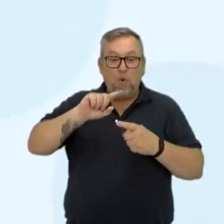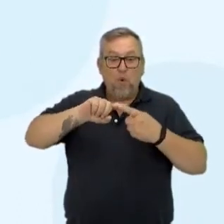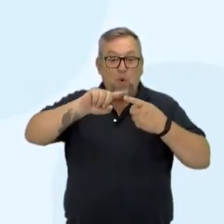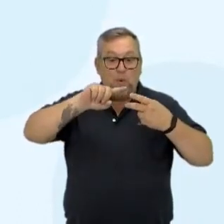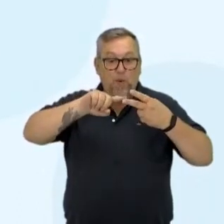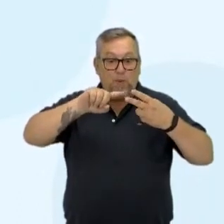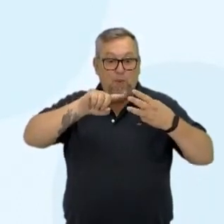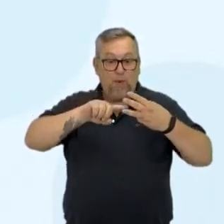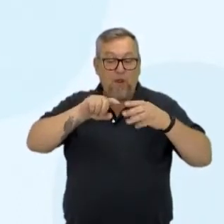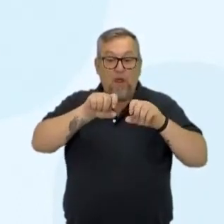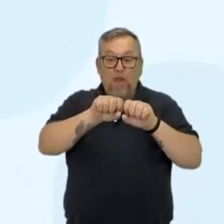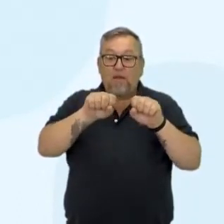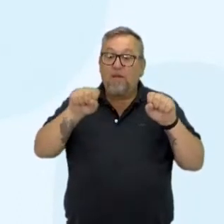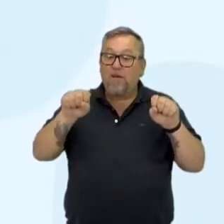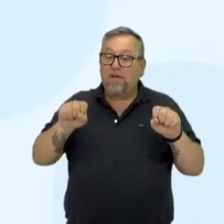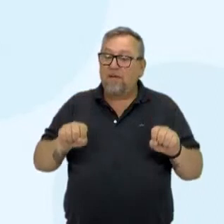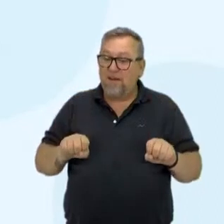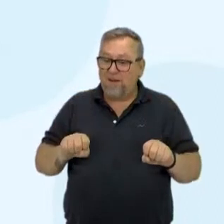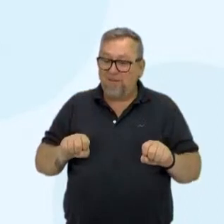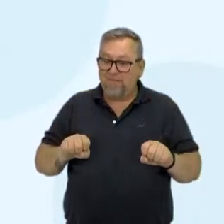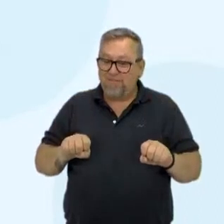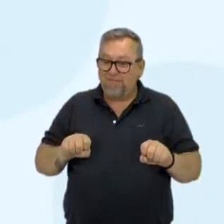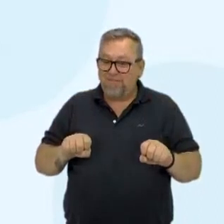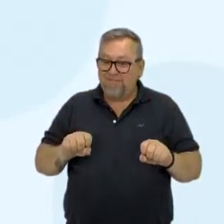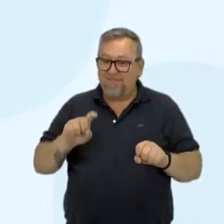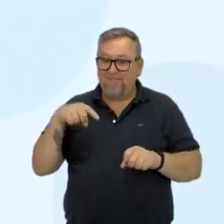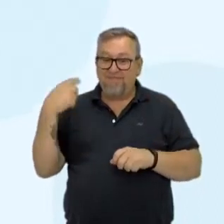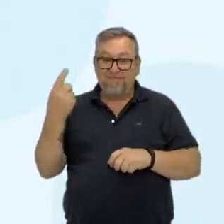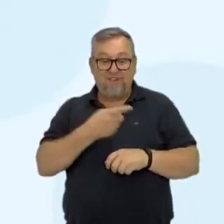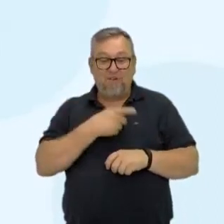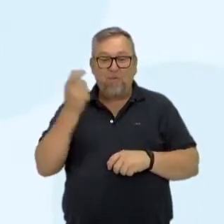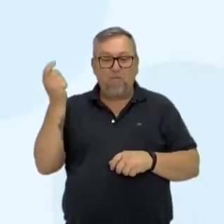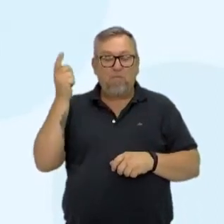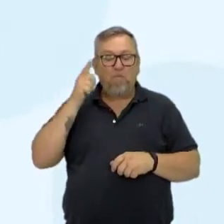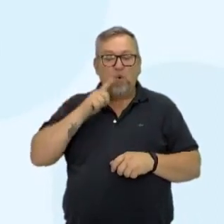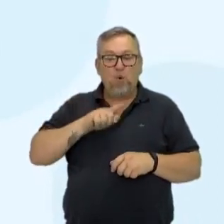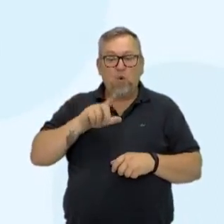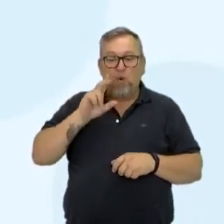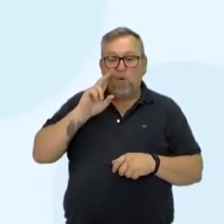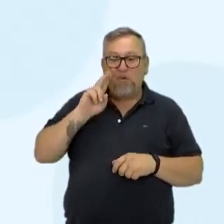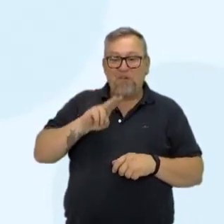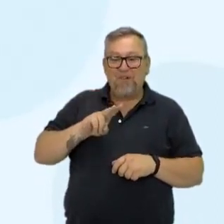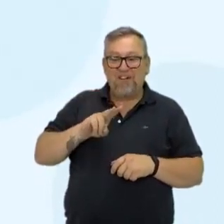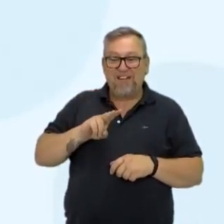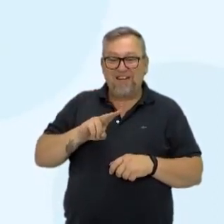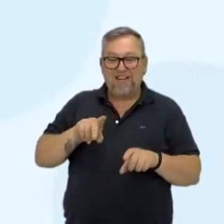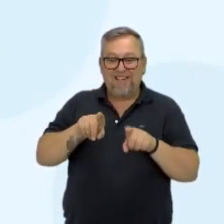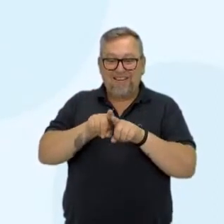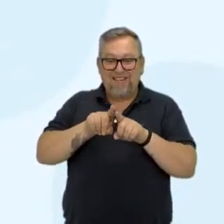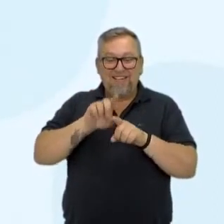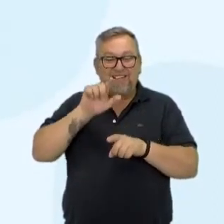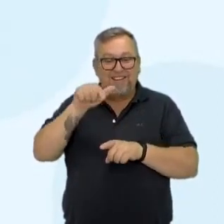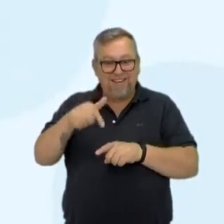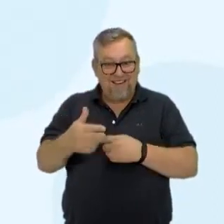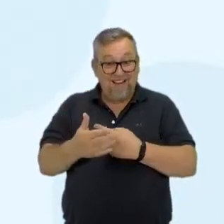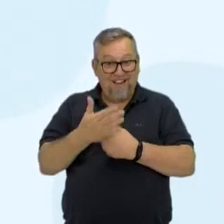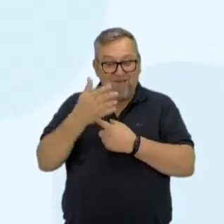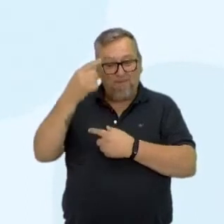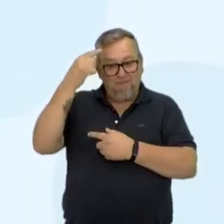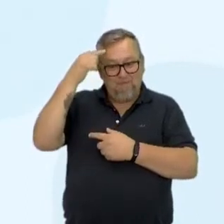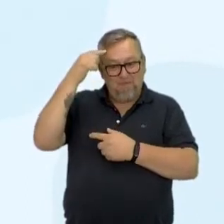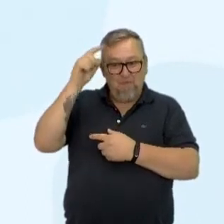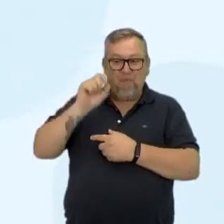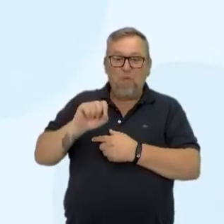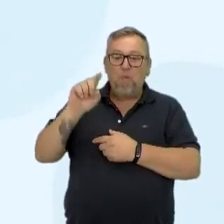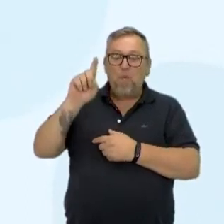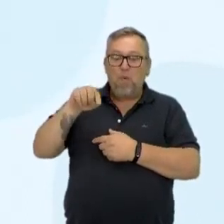sistemas, digamos assim, que a gente pode considerar, e aí depois você vai me ajudar a pensar qual